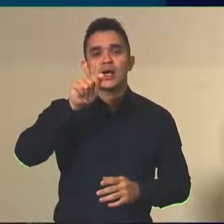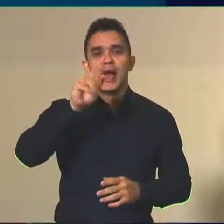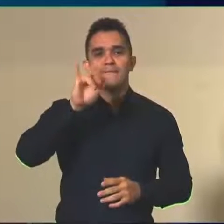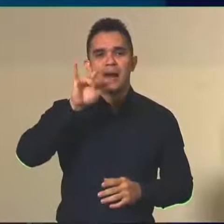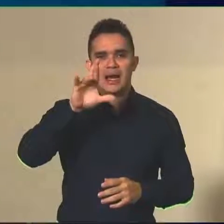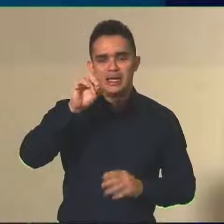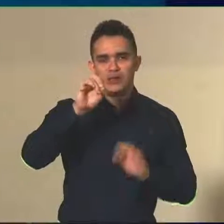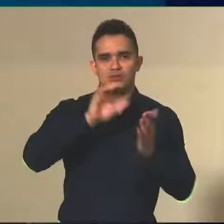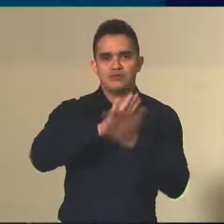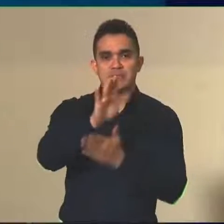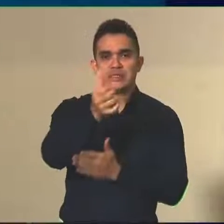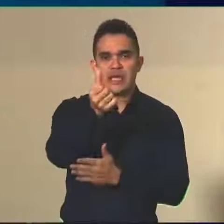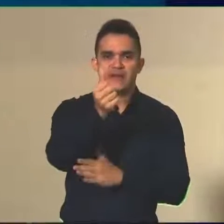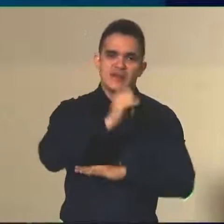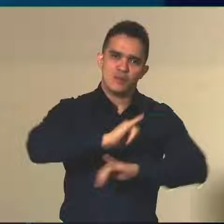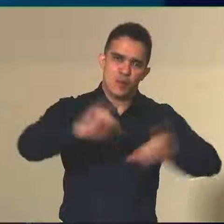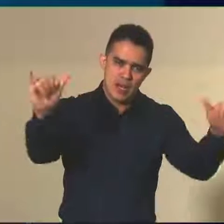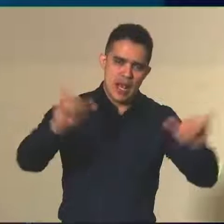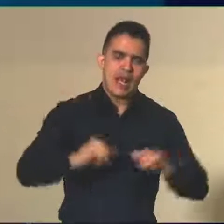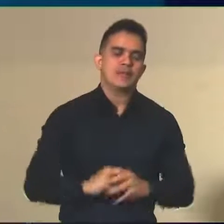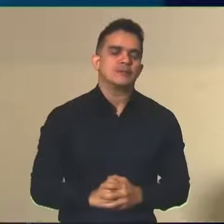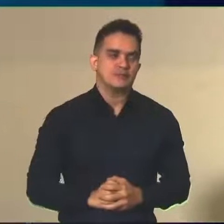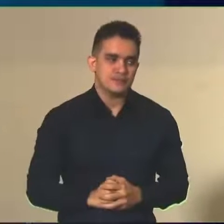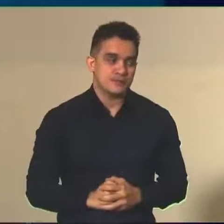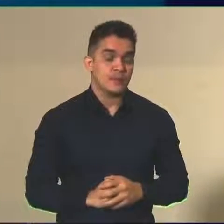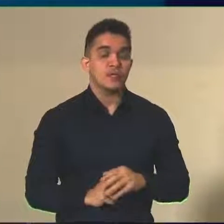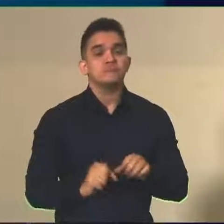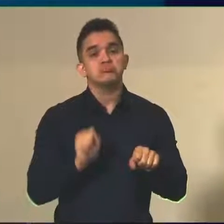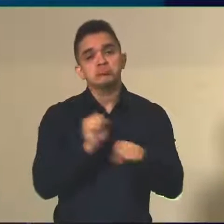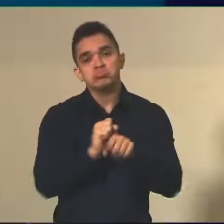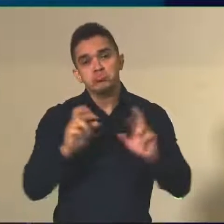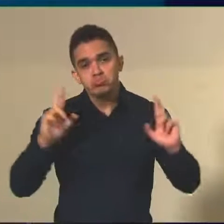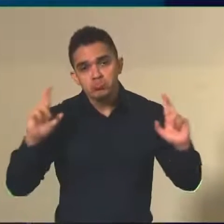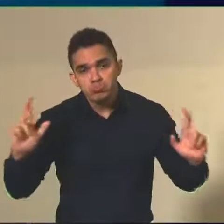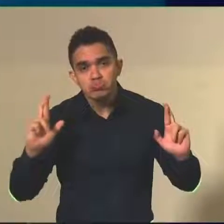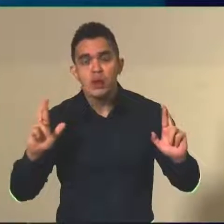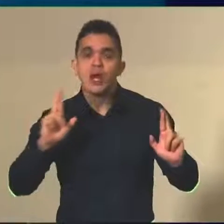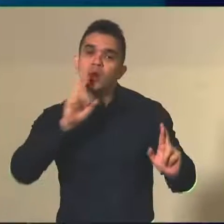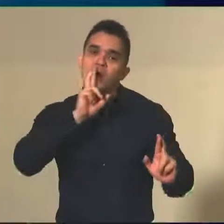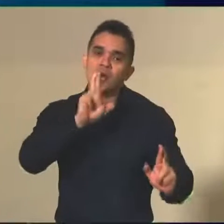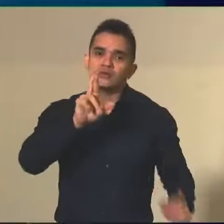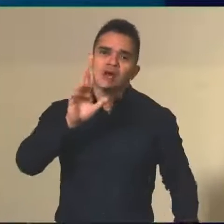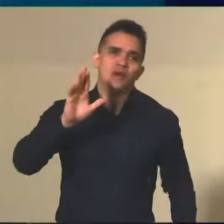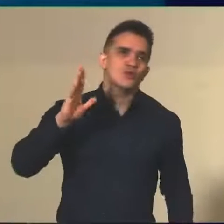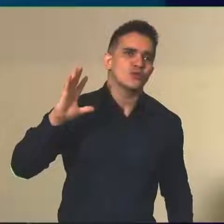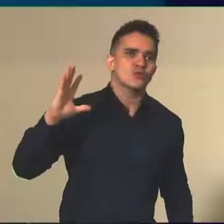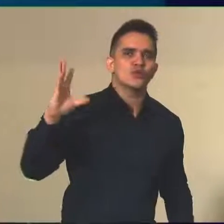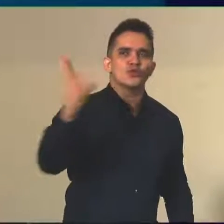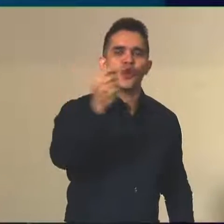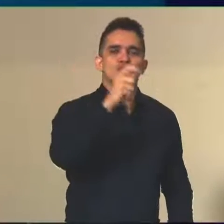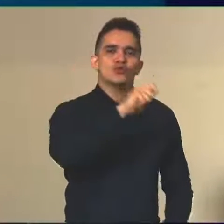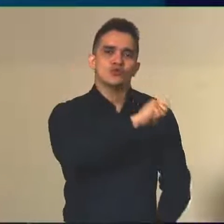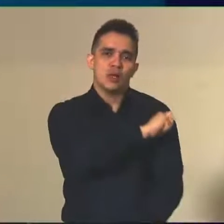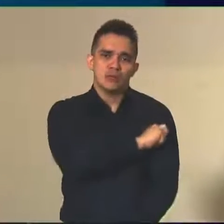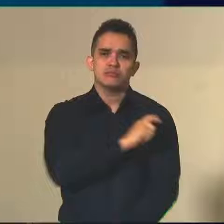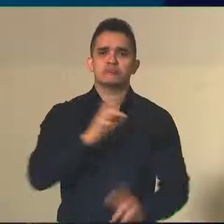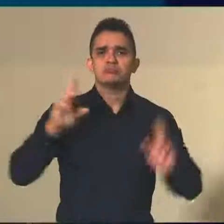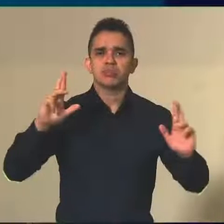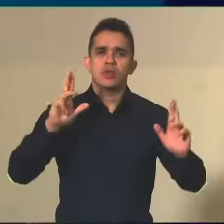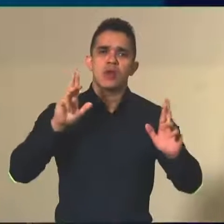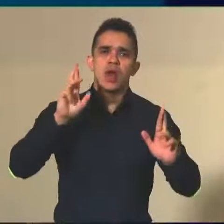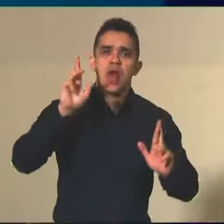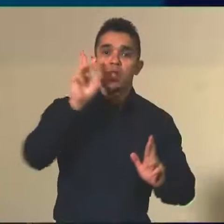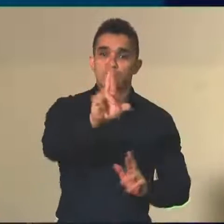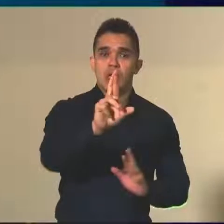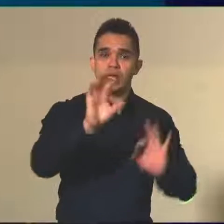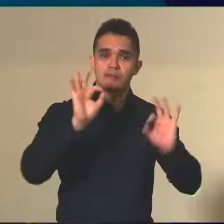e esperamos aí, né, que em 13 de fevereiro de 2023 todos os estudantes tenham seus resultados divulgados, porque a partir